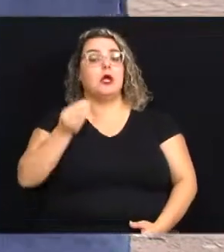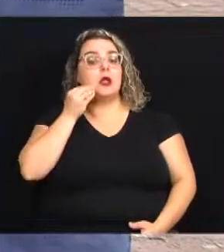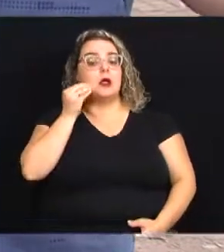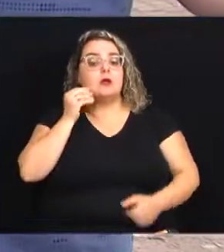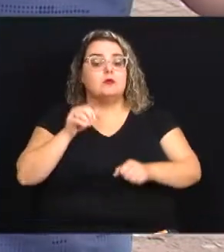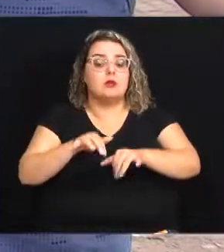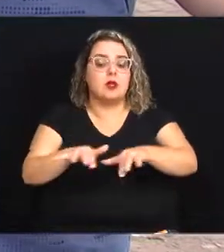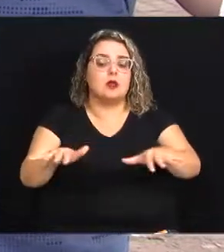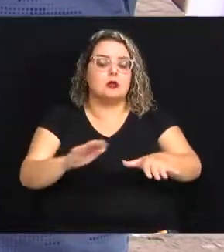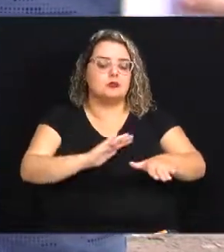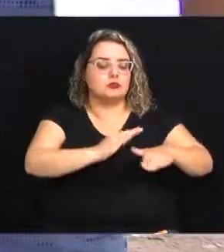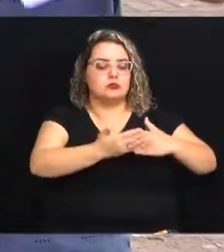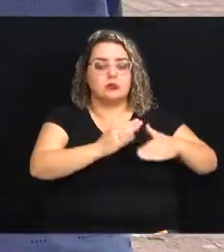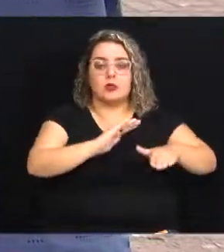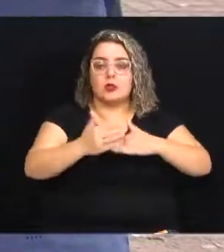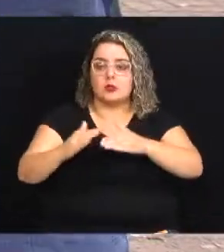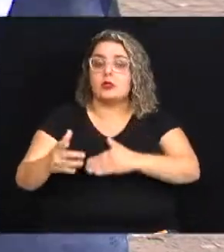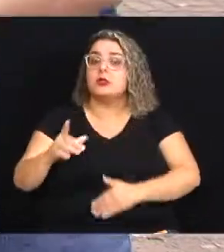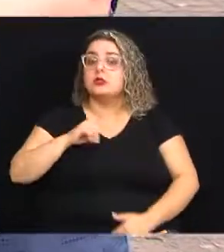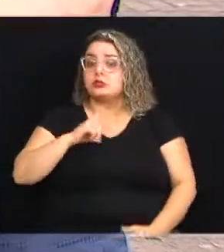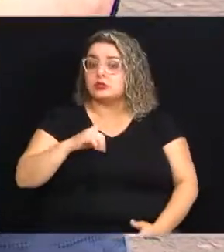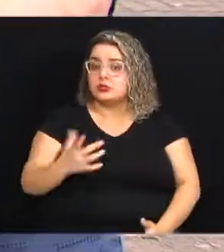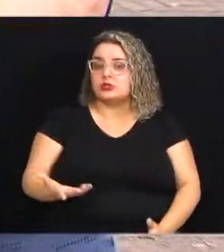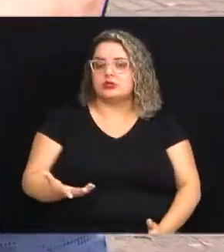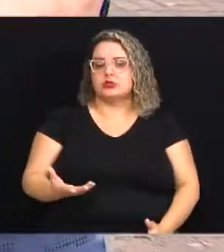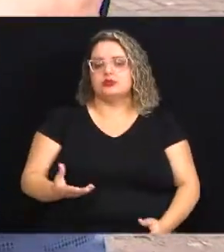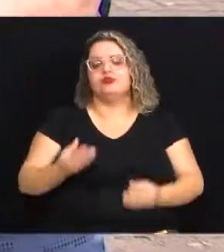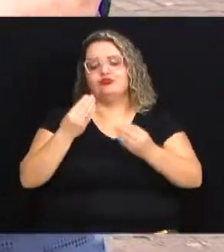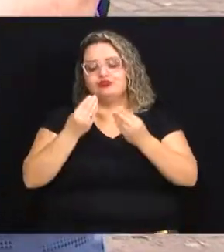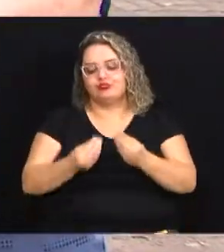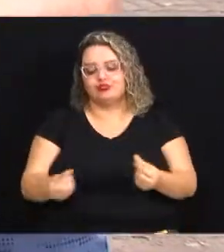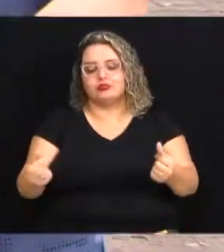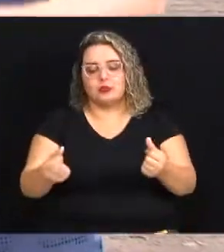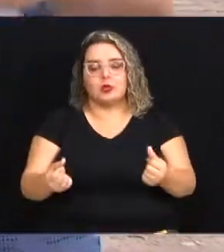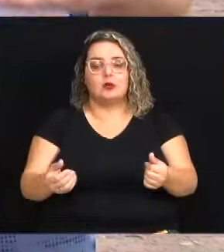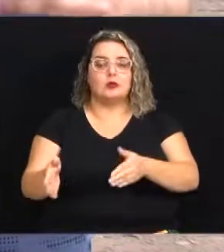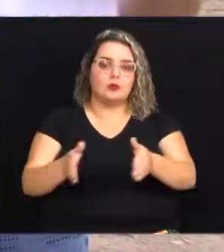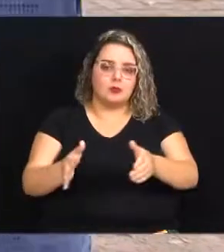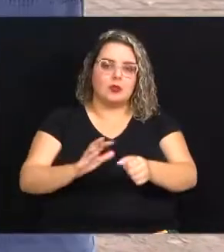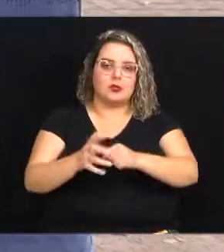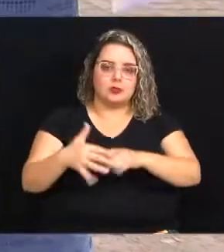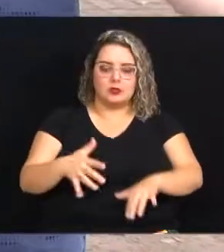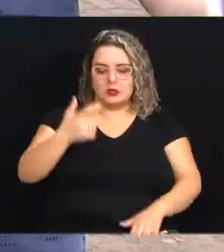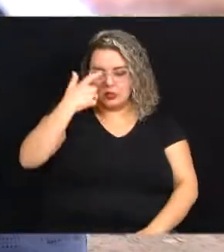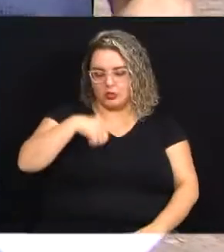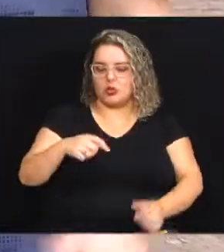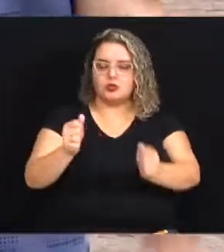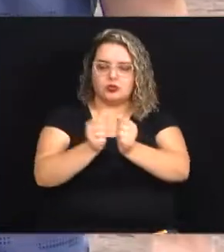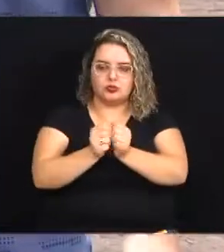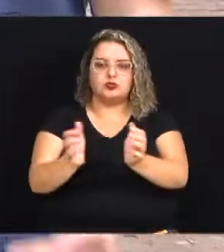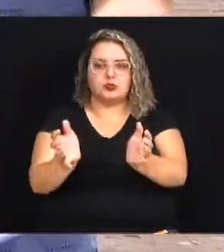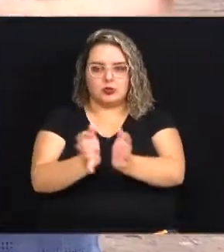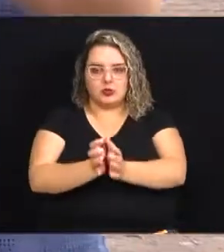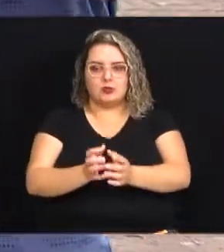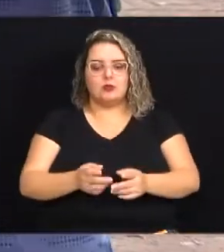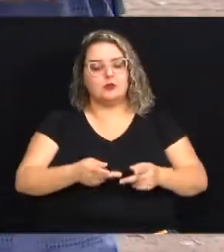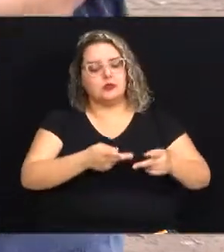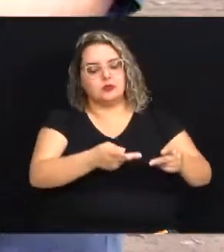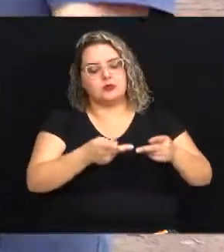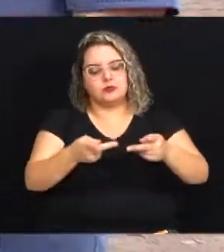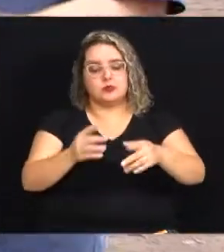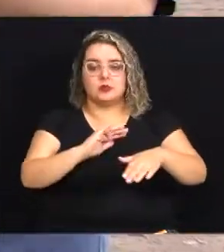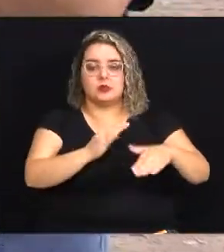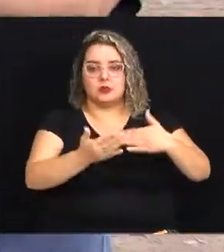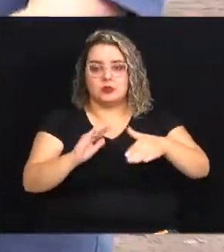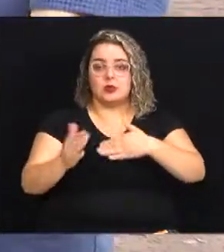expandir esse trabalho nos bairros já que havia realmente se deteriorado muito com a pandemia então eu juntamente com a equipe nós vamos até